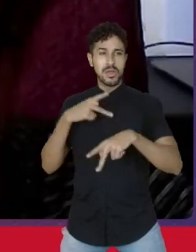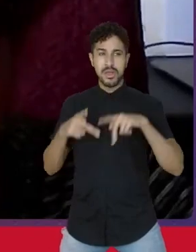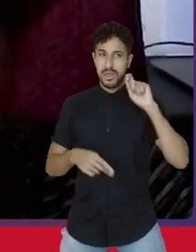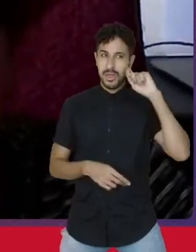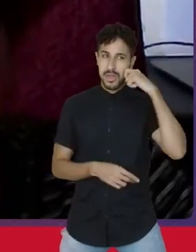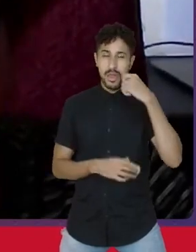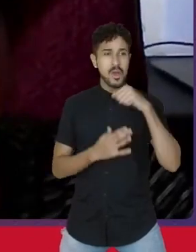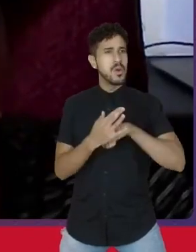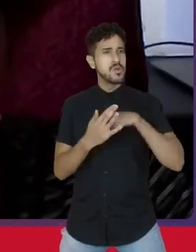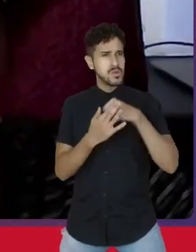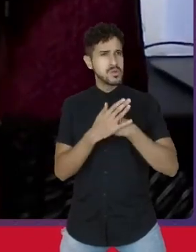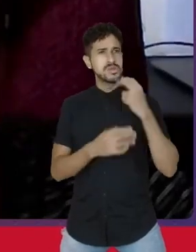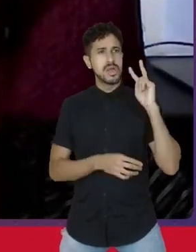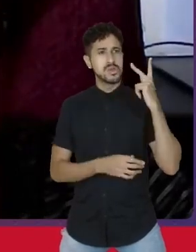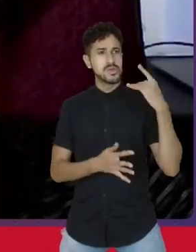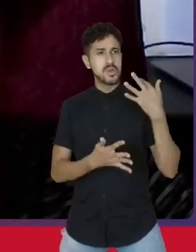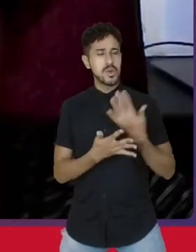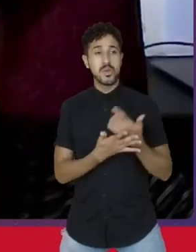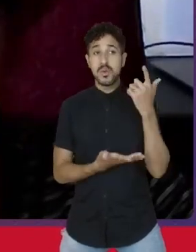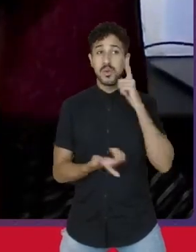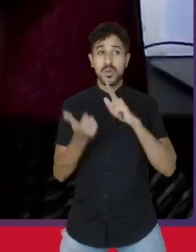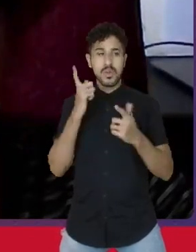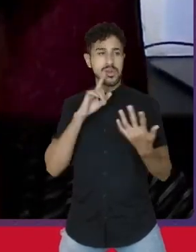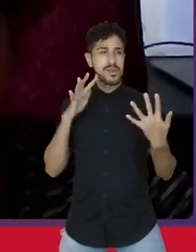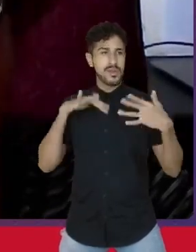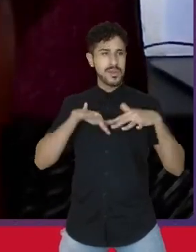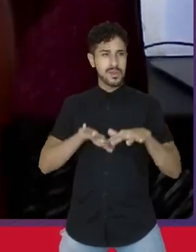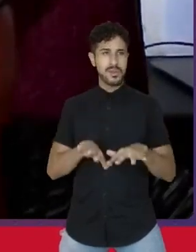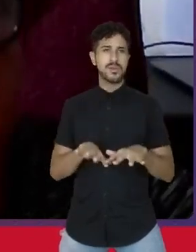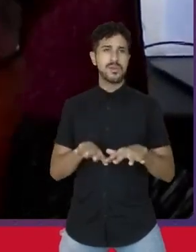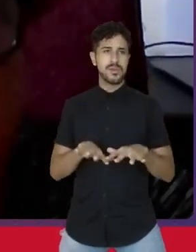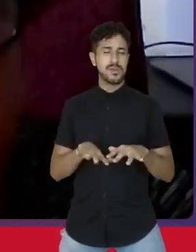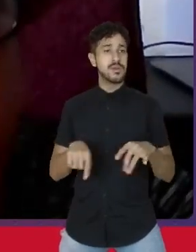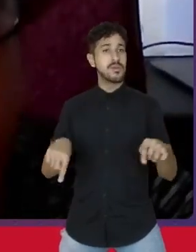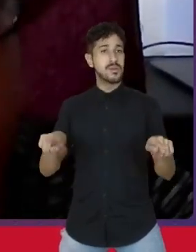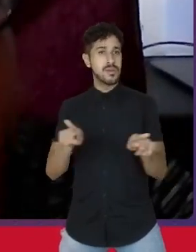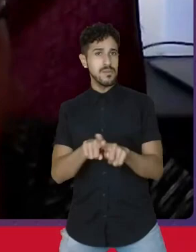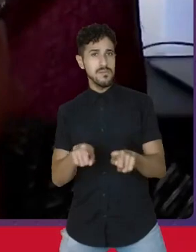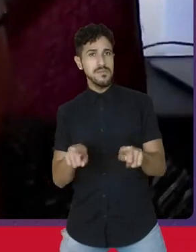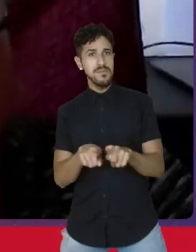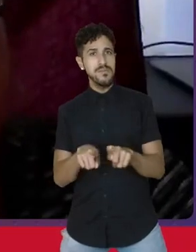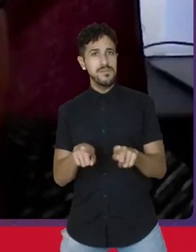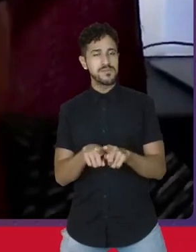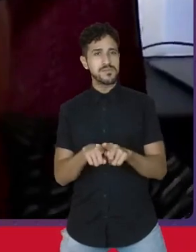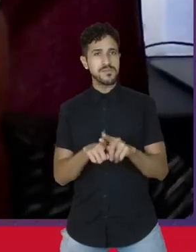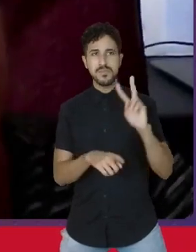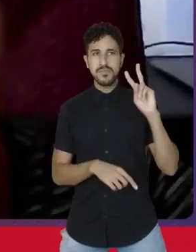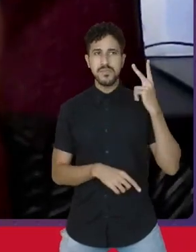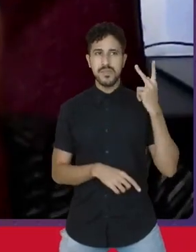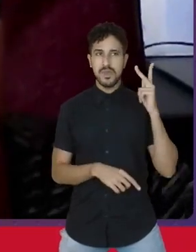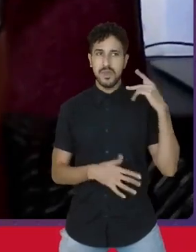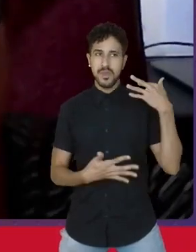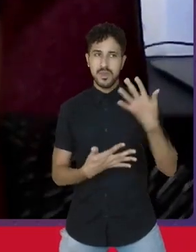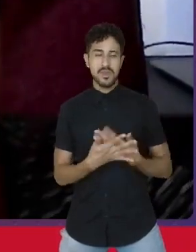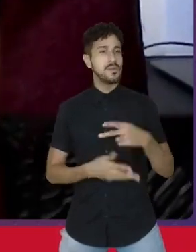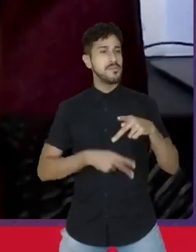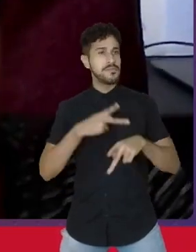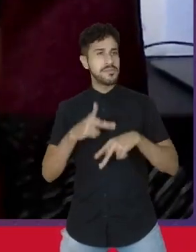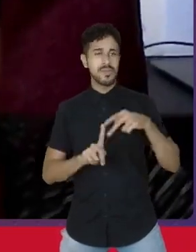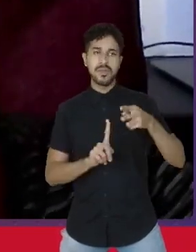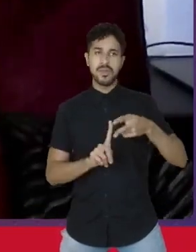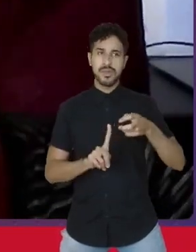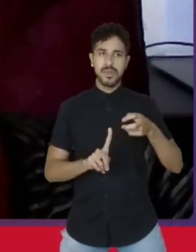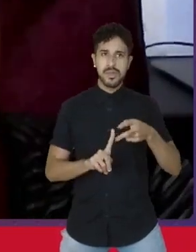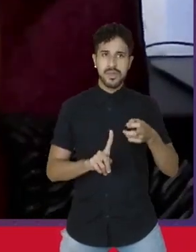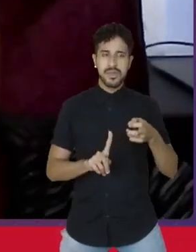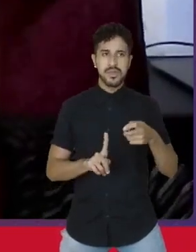a luta histórica por inclusão, e também a história da população indígena